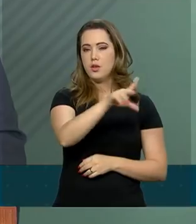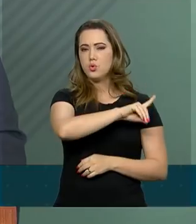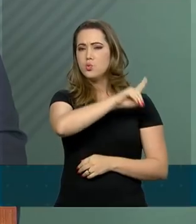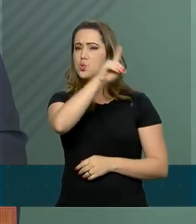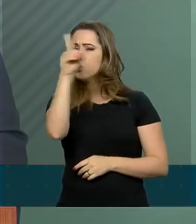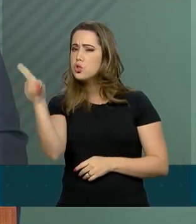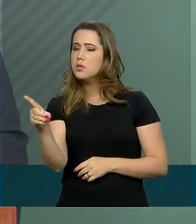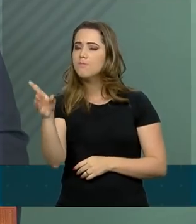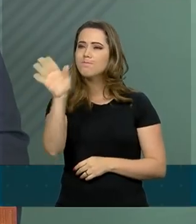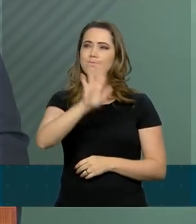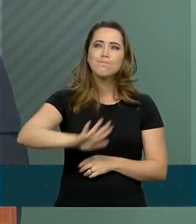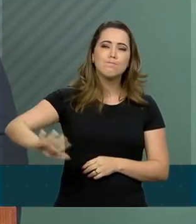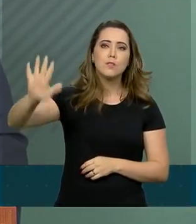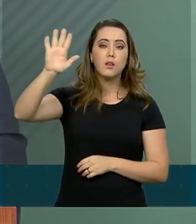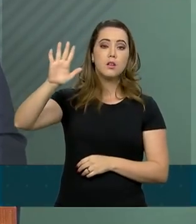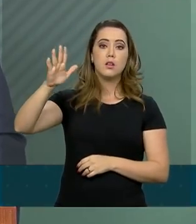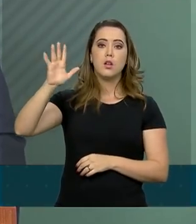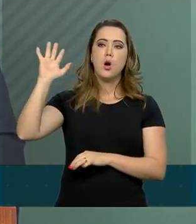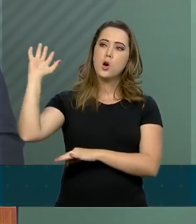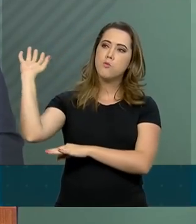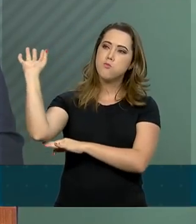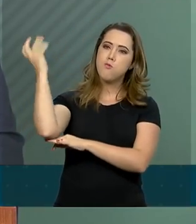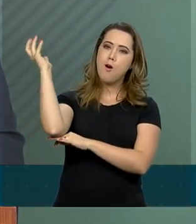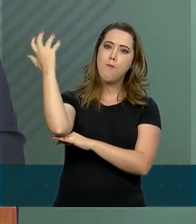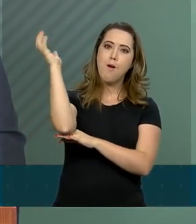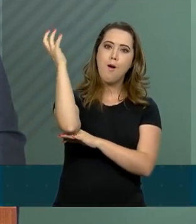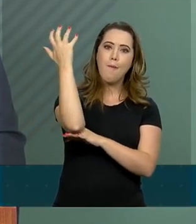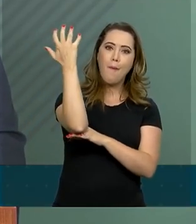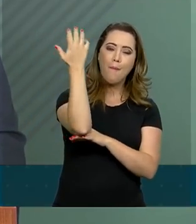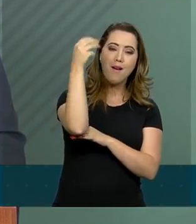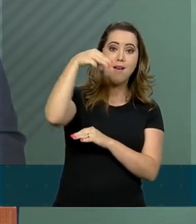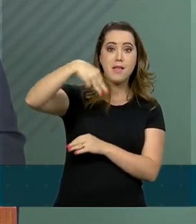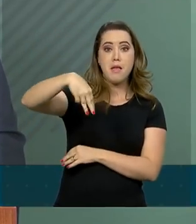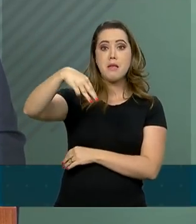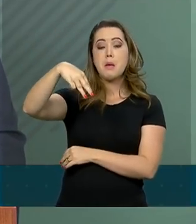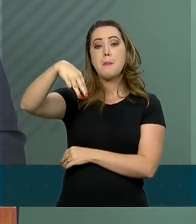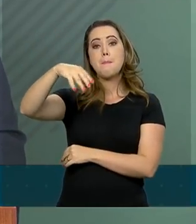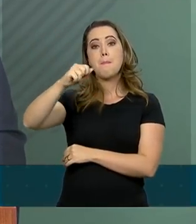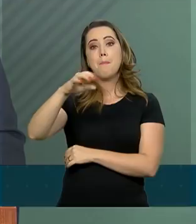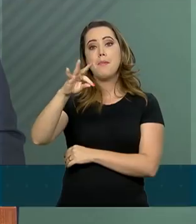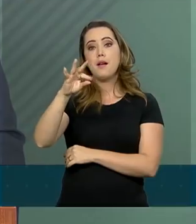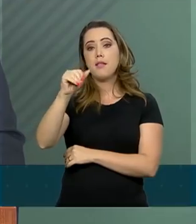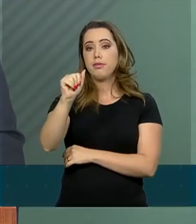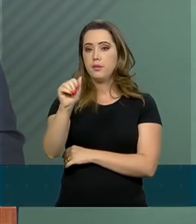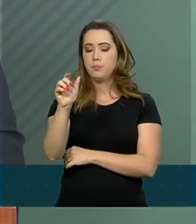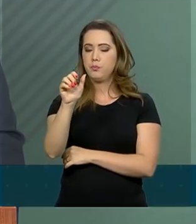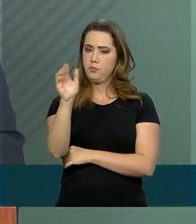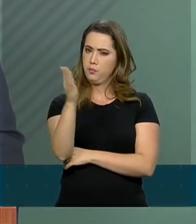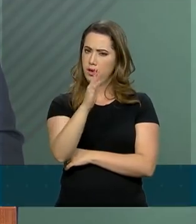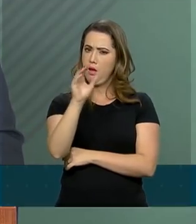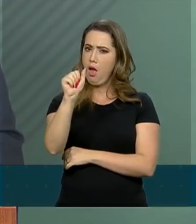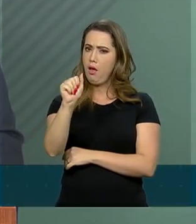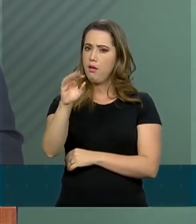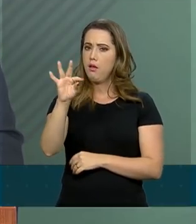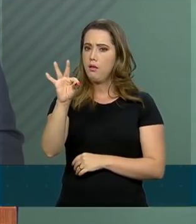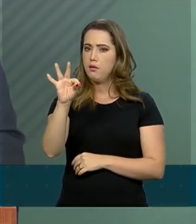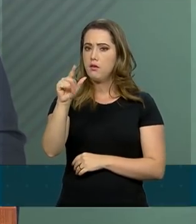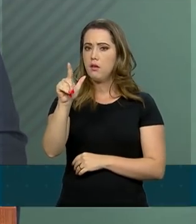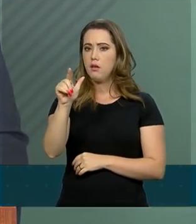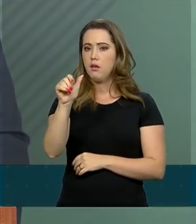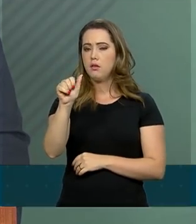Dia Nacional da Mata Atlântica. Nesse sentido, o Ministério do Meio Ambiente